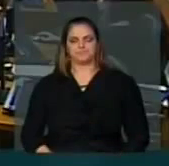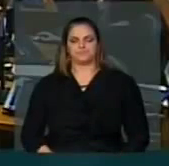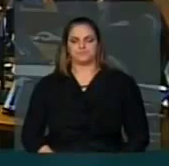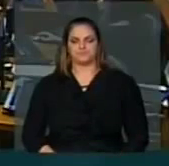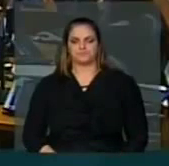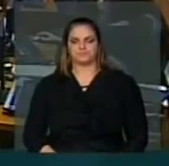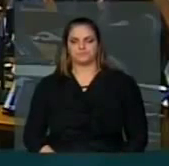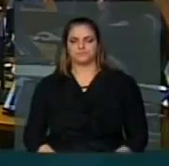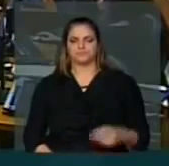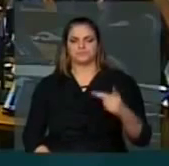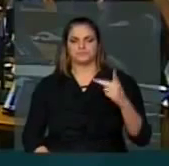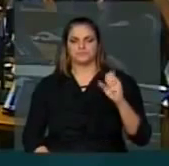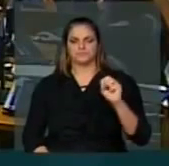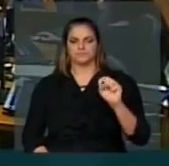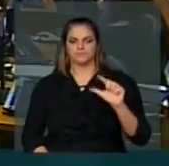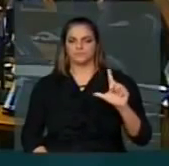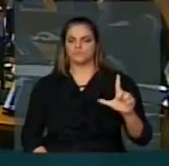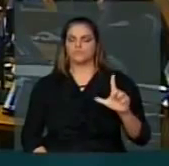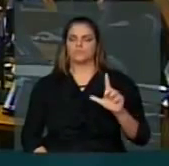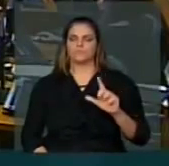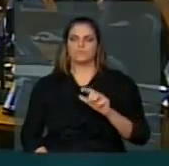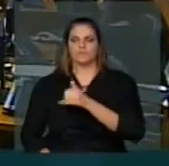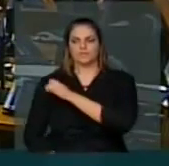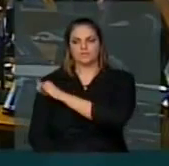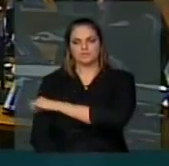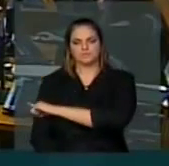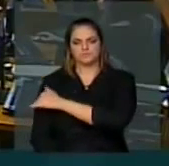Deputado Pissol do Rio de Janeiro, deputado Chico Alencar.